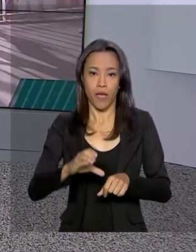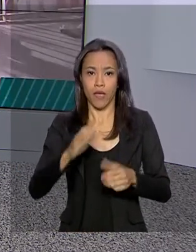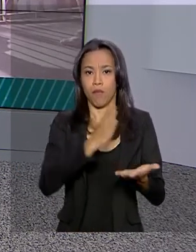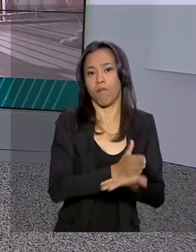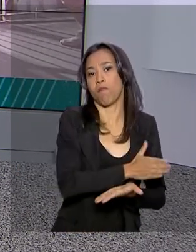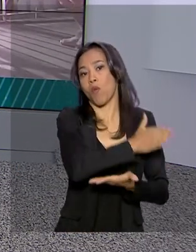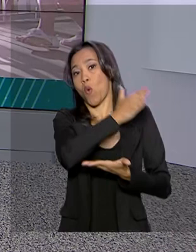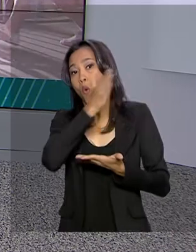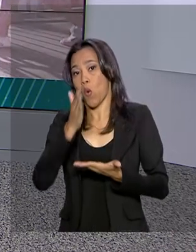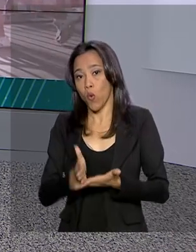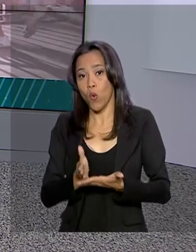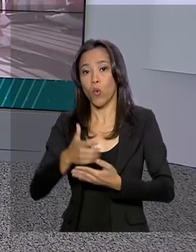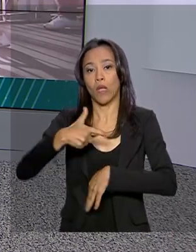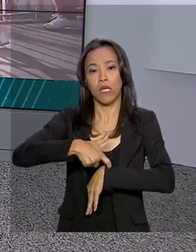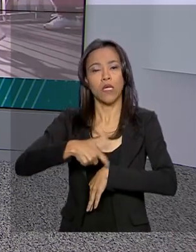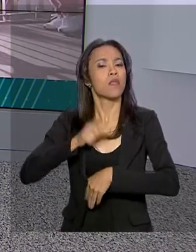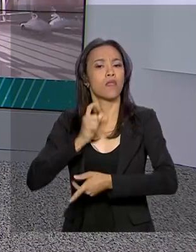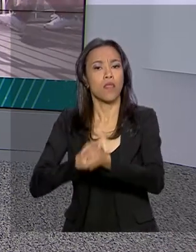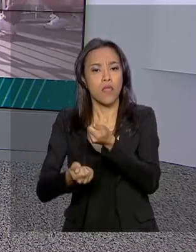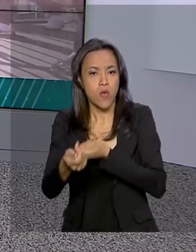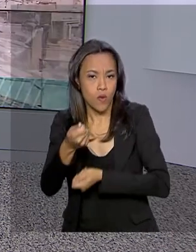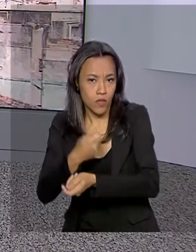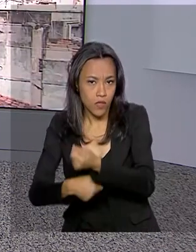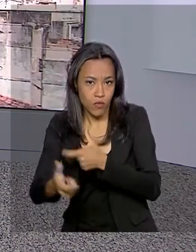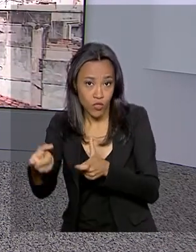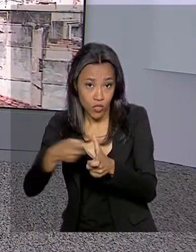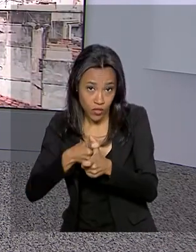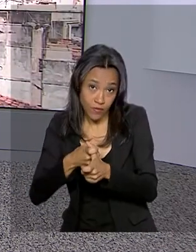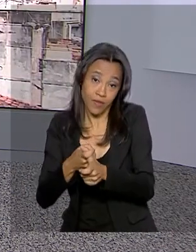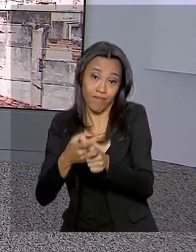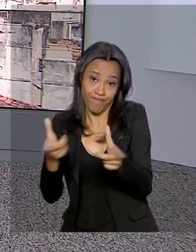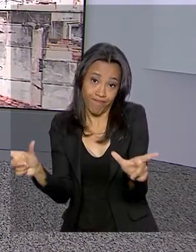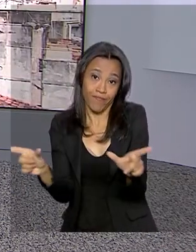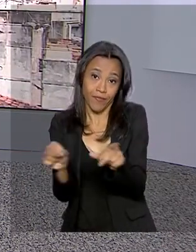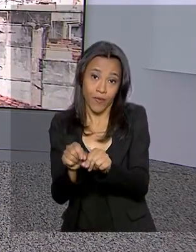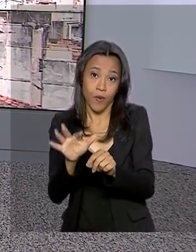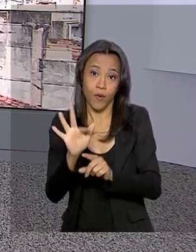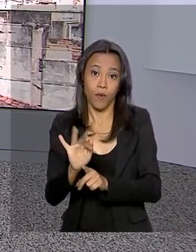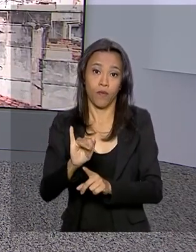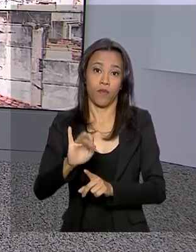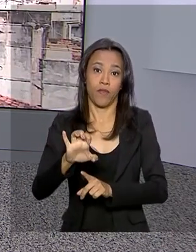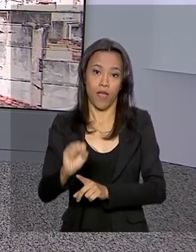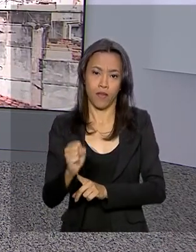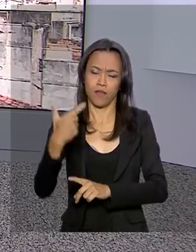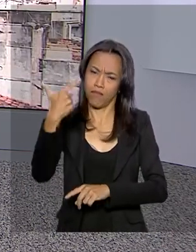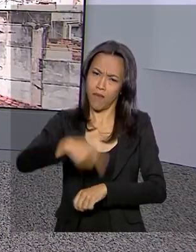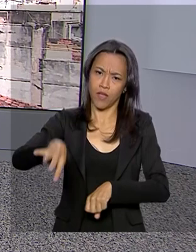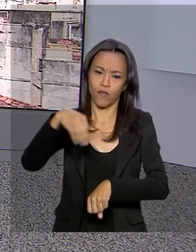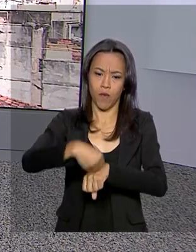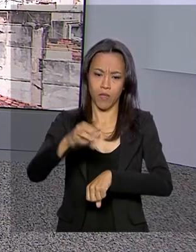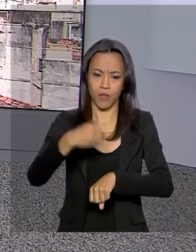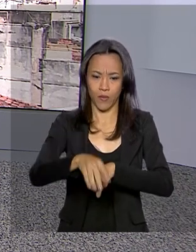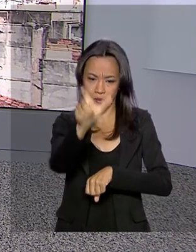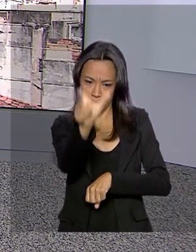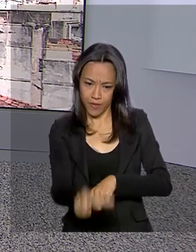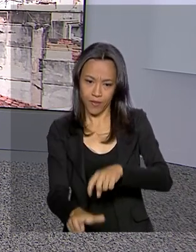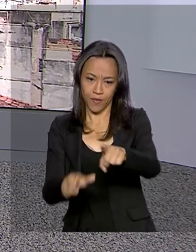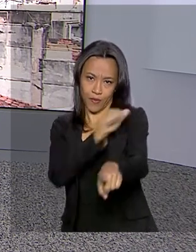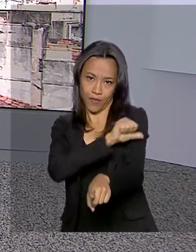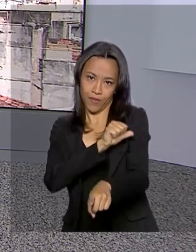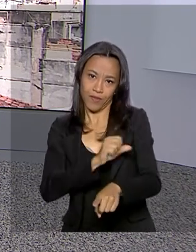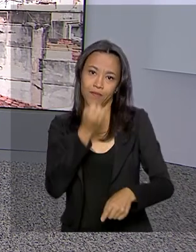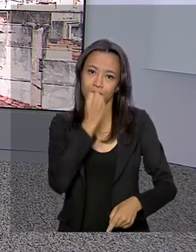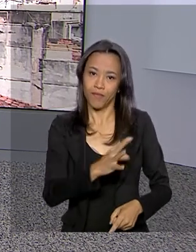para a renegociação de dívidas com o FIES. Vamos ao Rio de Janeiro, a Alessandra Lago tem outras informações para a gente. Olá, Alessandra, bom dia para você.